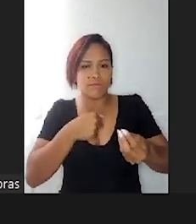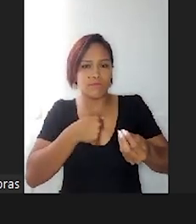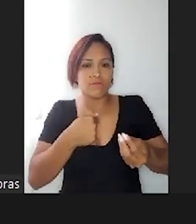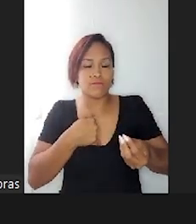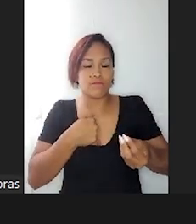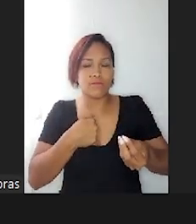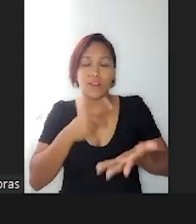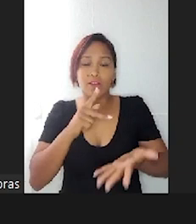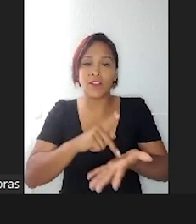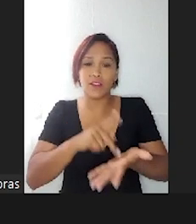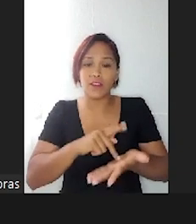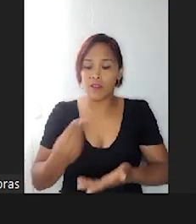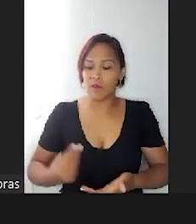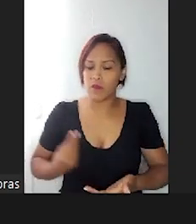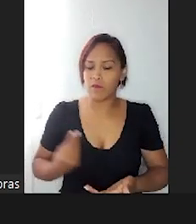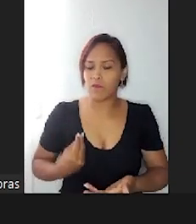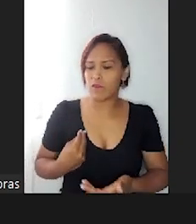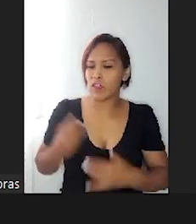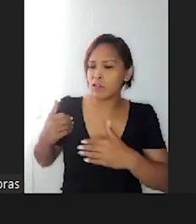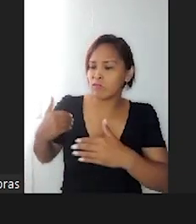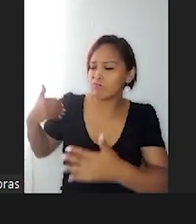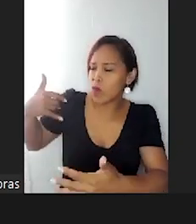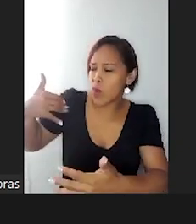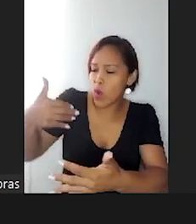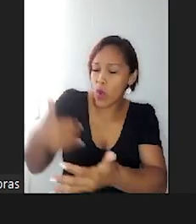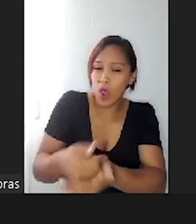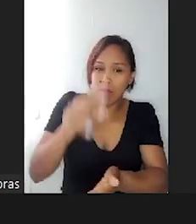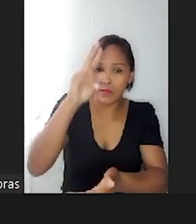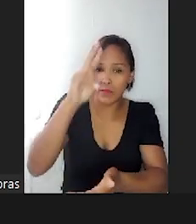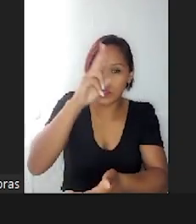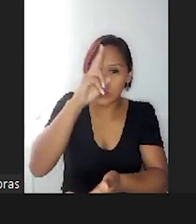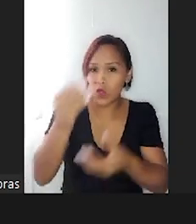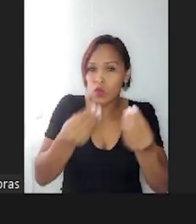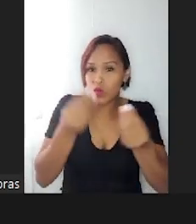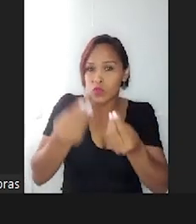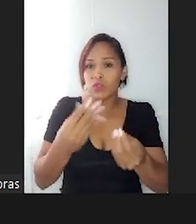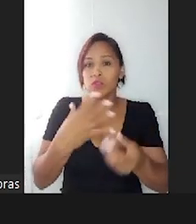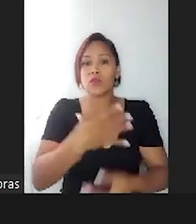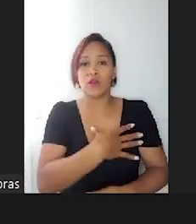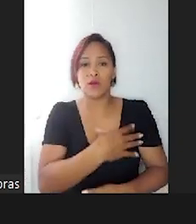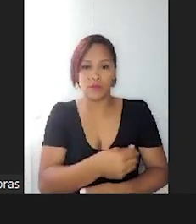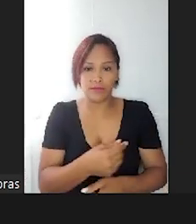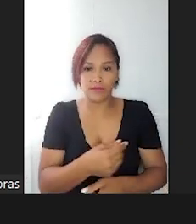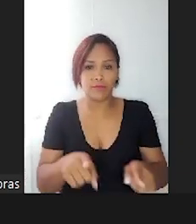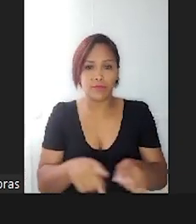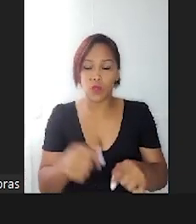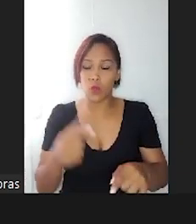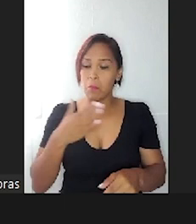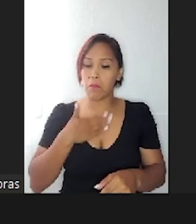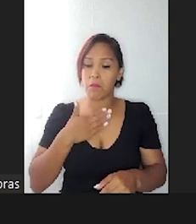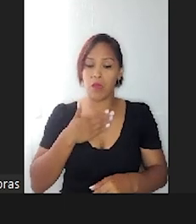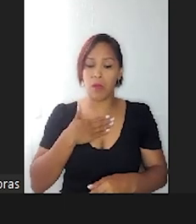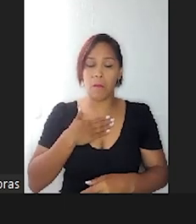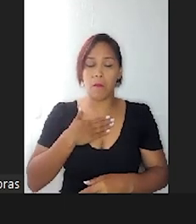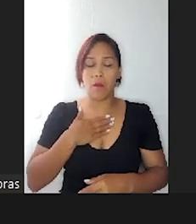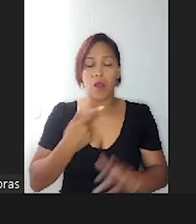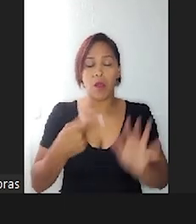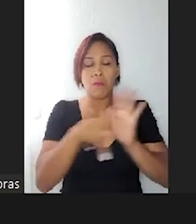vivências eu trago com os nossos filhos, com a minha própria infância, o que eu vivenciei,